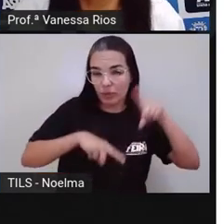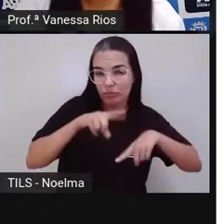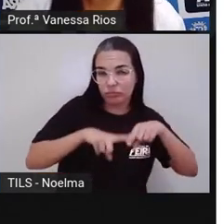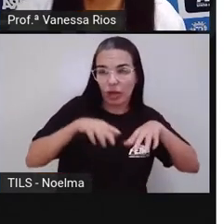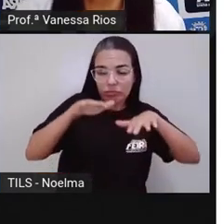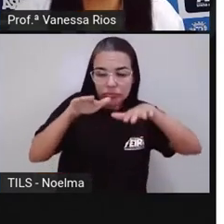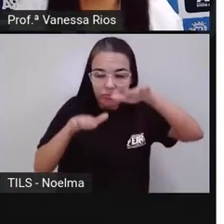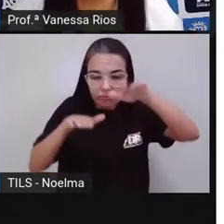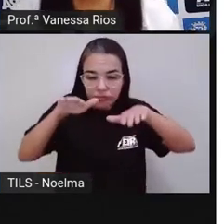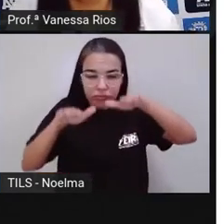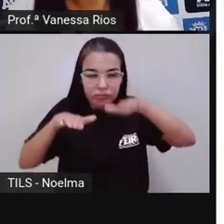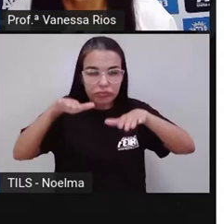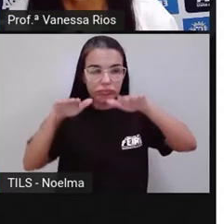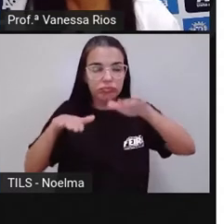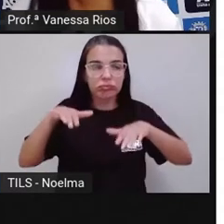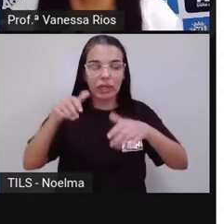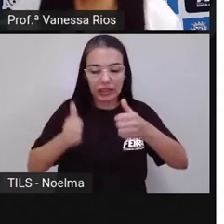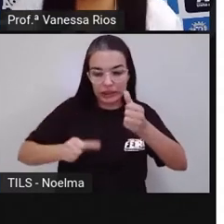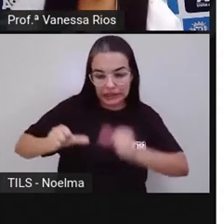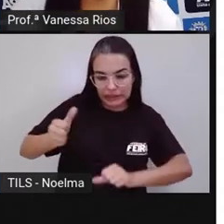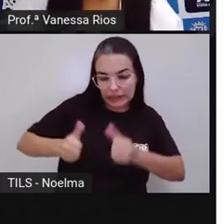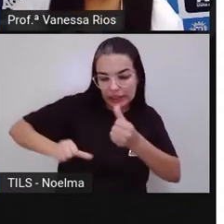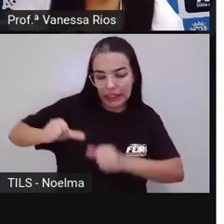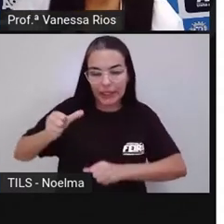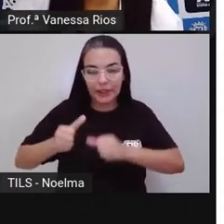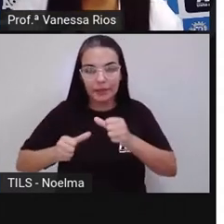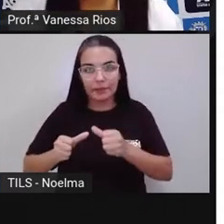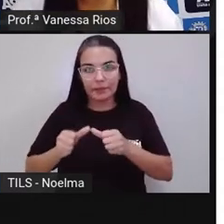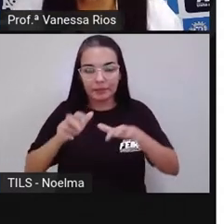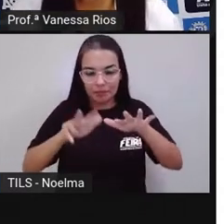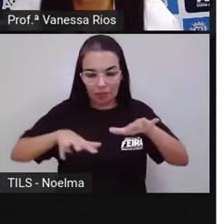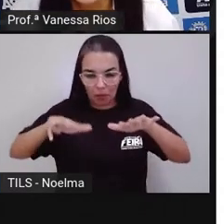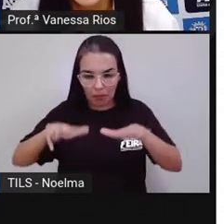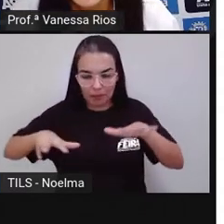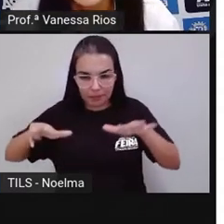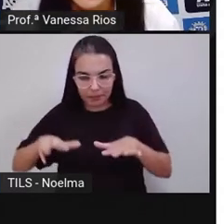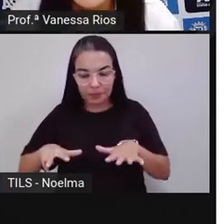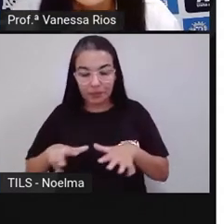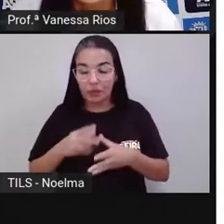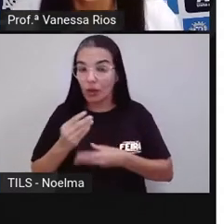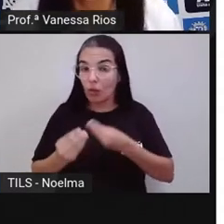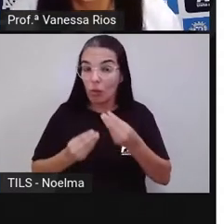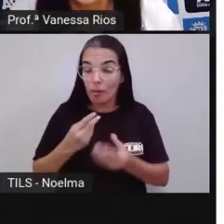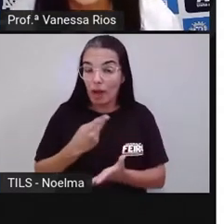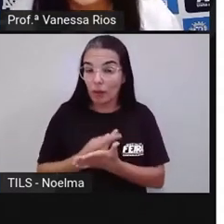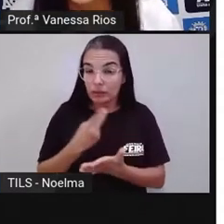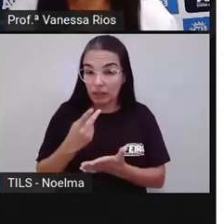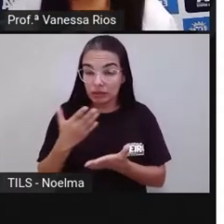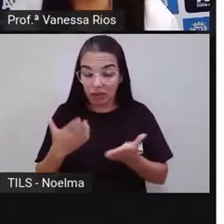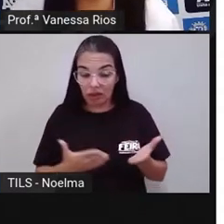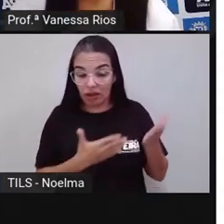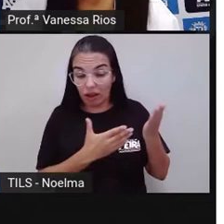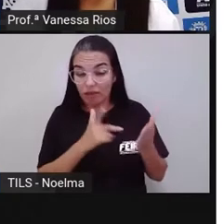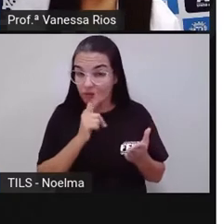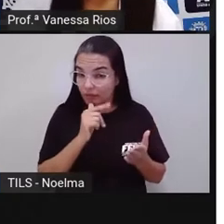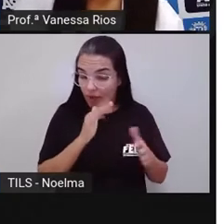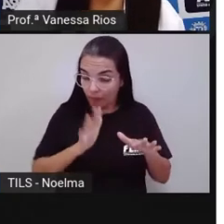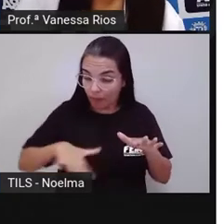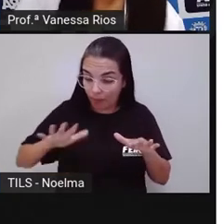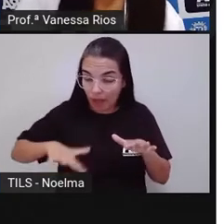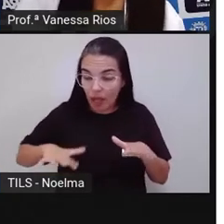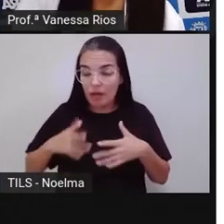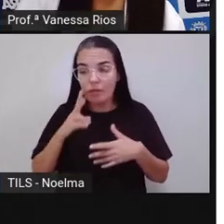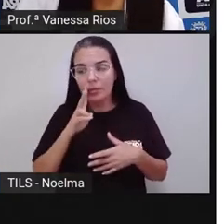densidade no mar morto e percebermos aí como essa propriedade acontece nessas águas, a gente vai observar